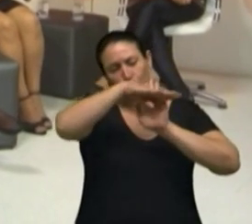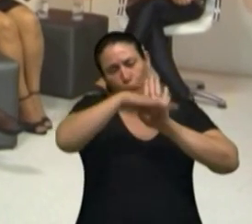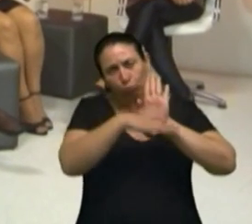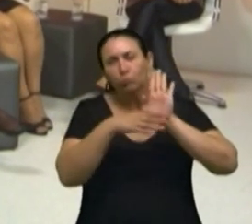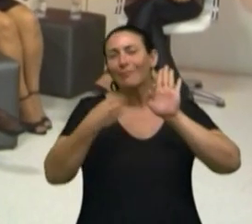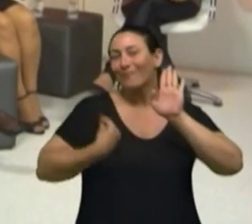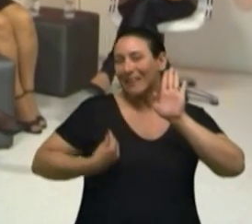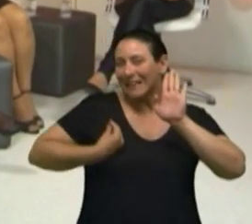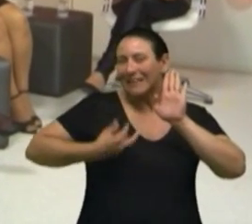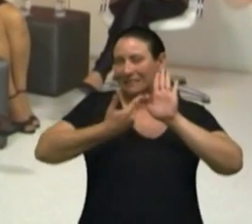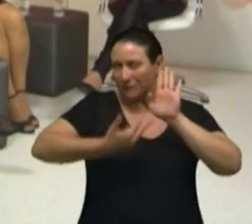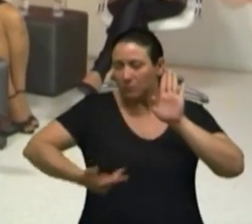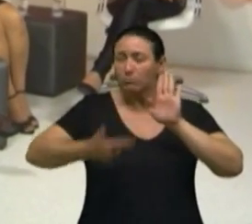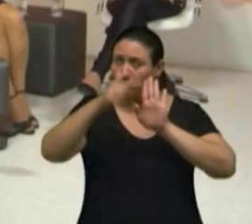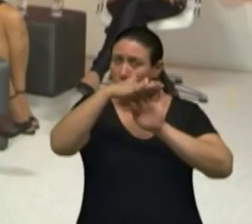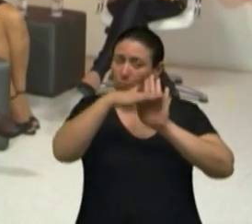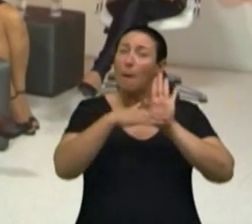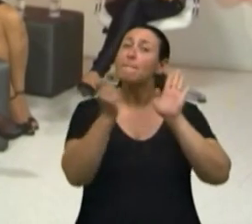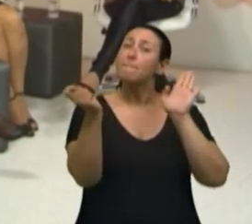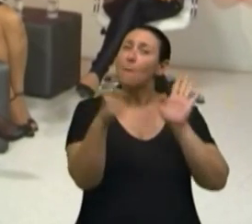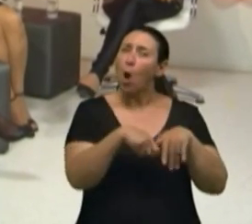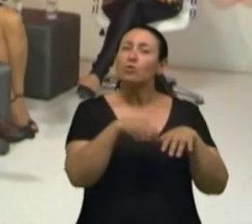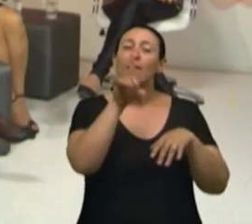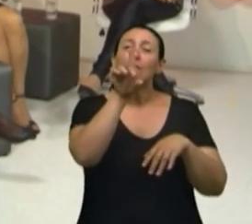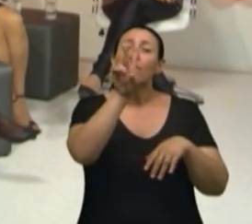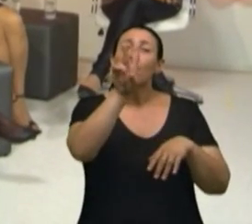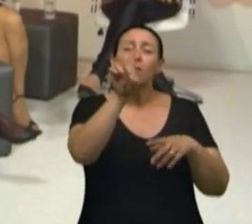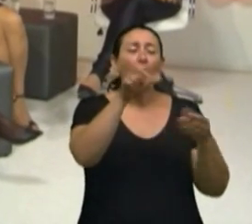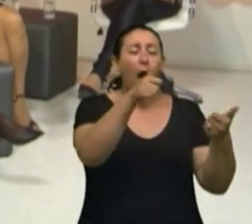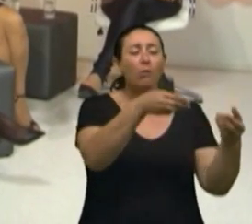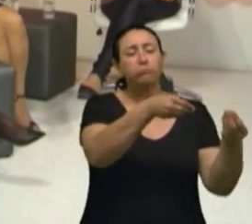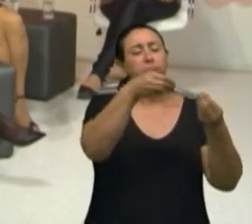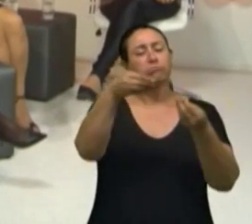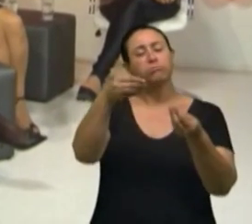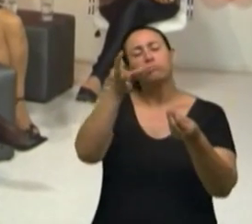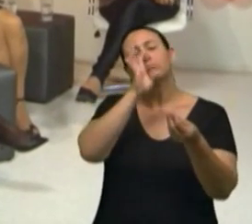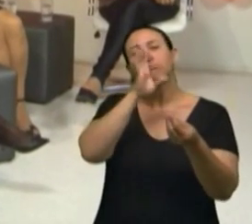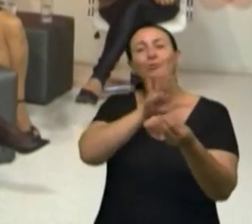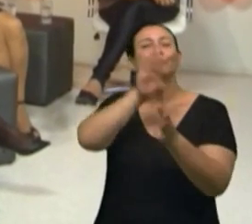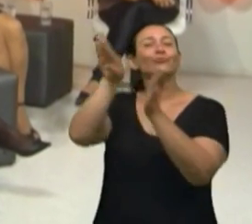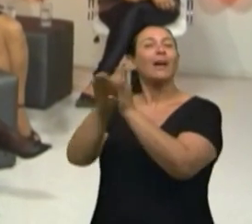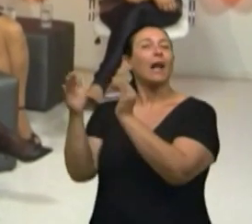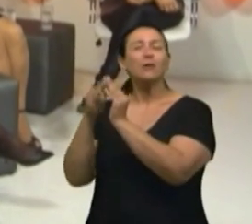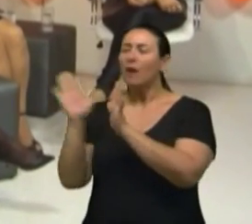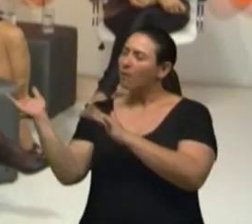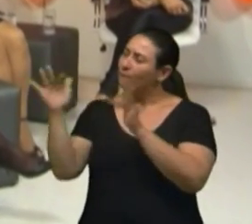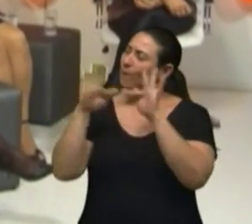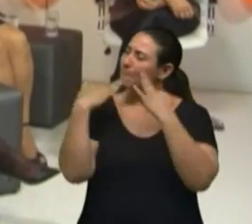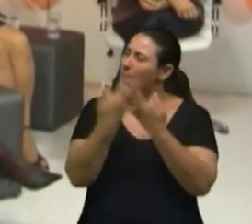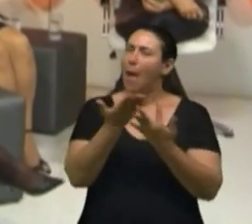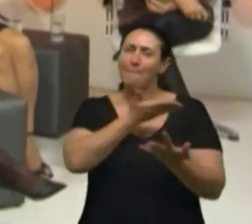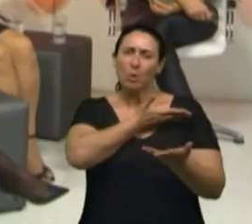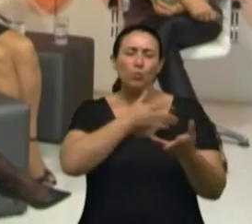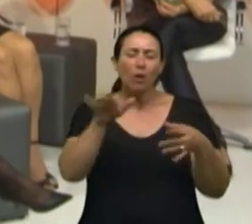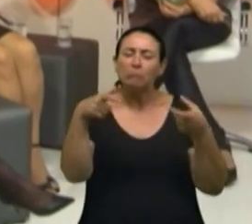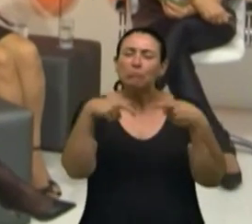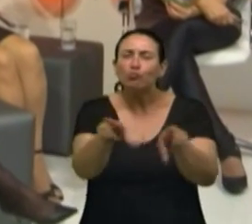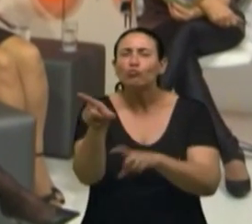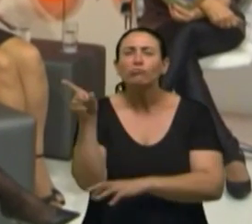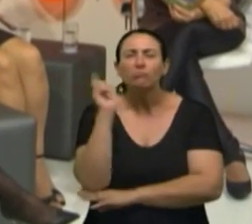para que possam compartilhar, tanto com a família, como com os amigos, vizinhos e outros colegas. Claro. Para